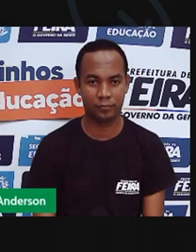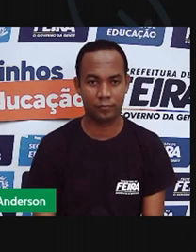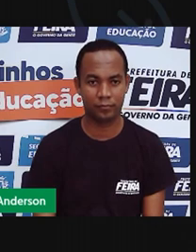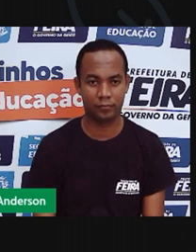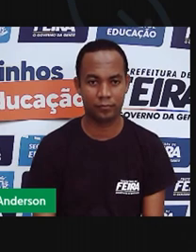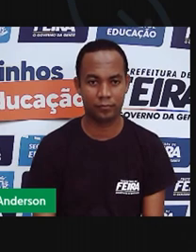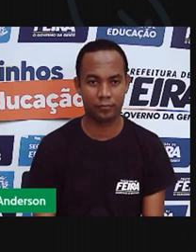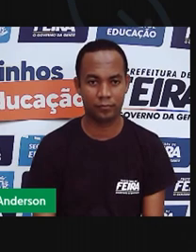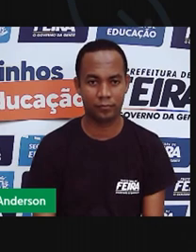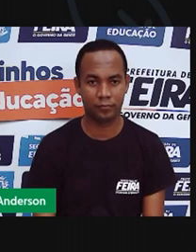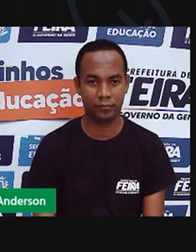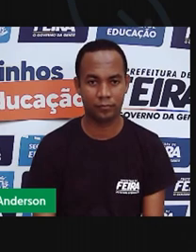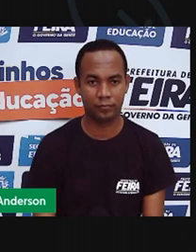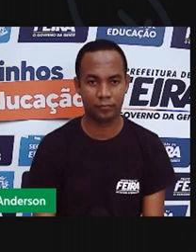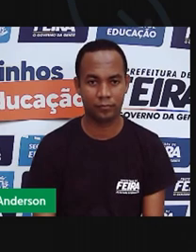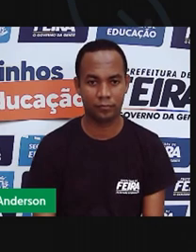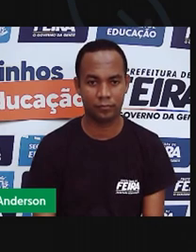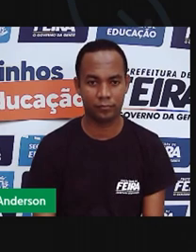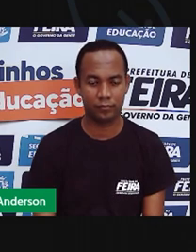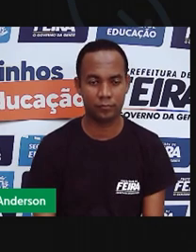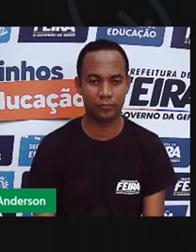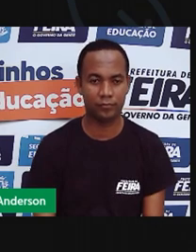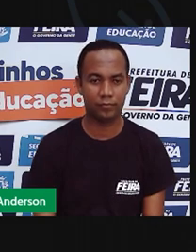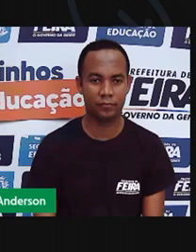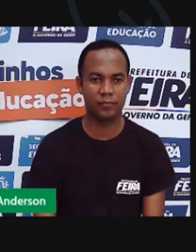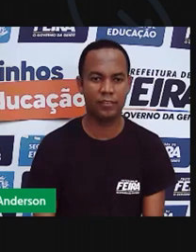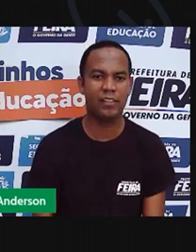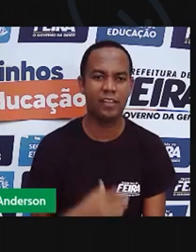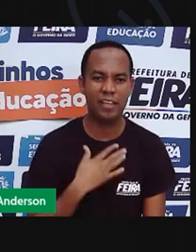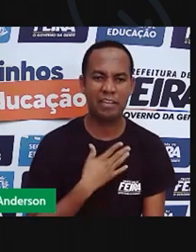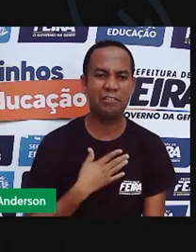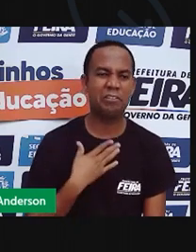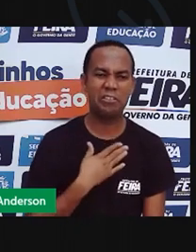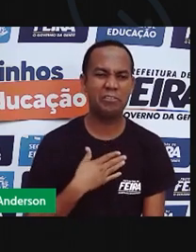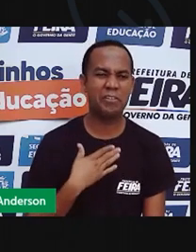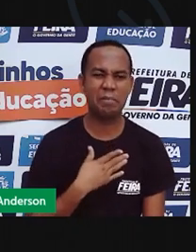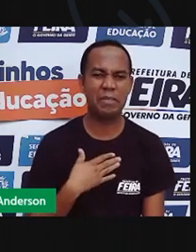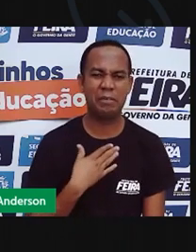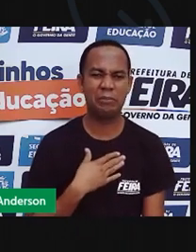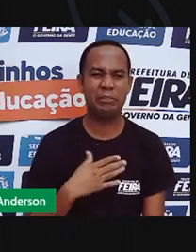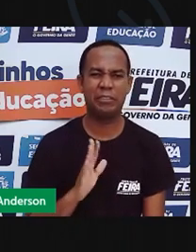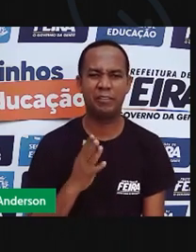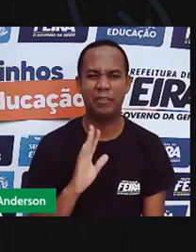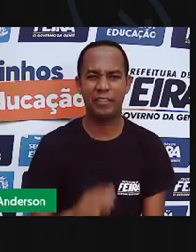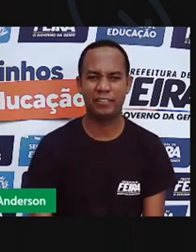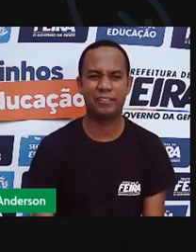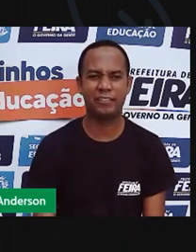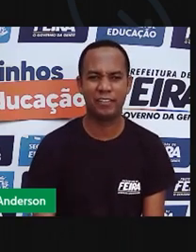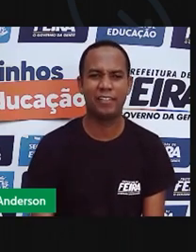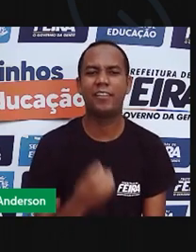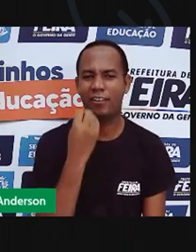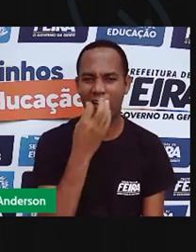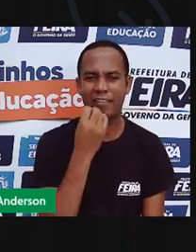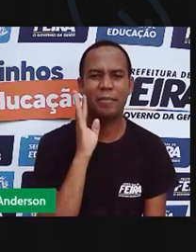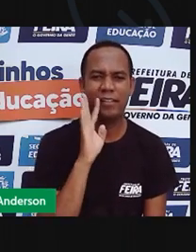Olha só. A prova é colocar uma tira vermelha. Pode ser, Anderson? Tem uma dourada, ó. Dourado?